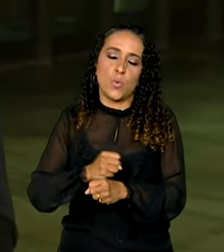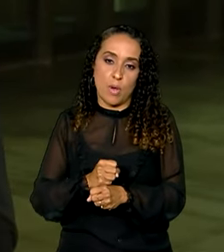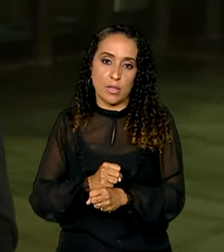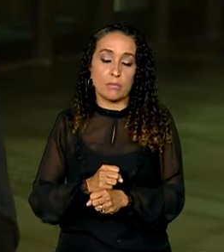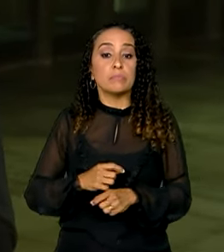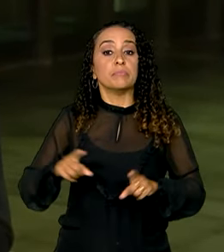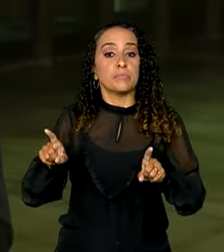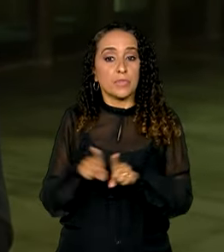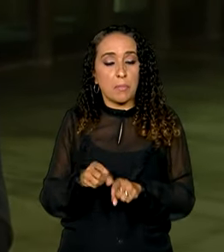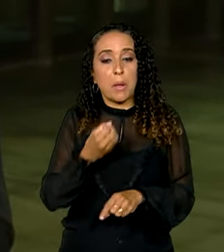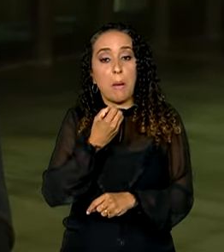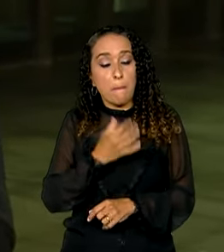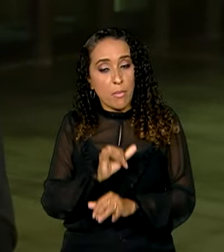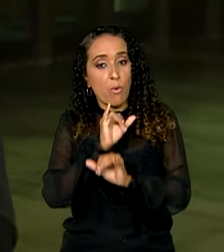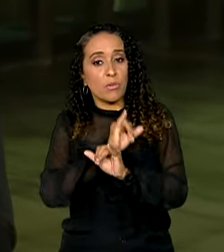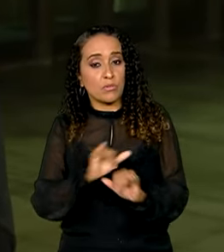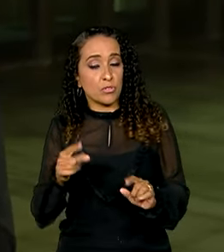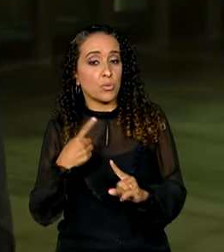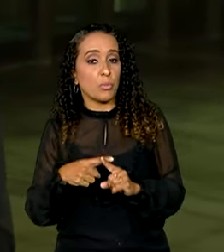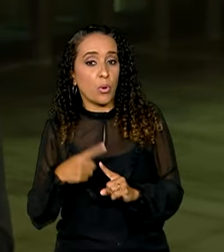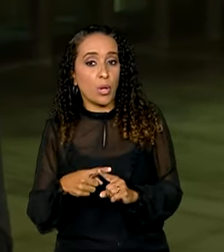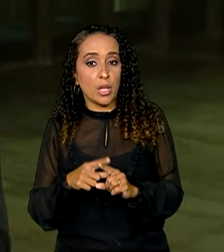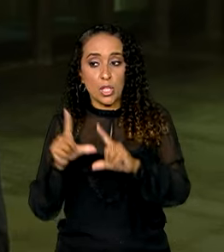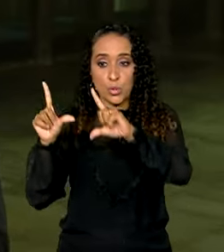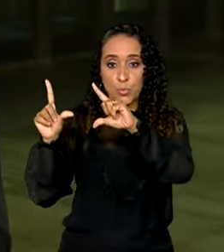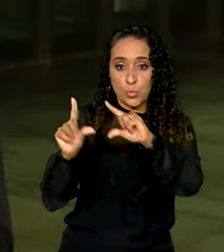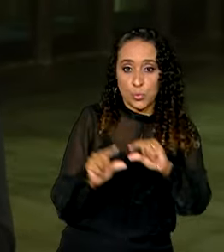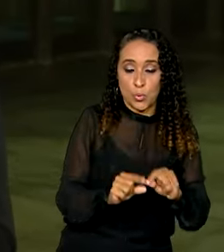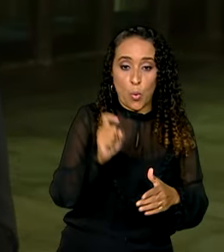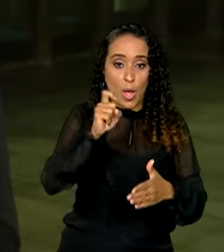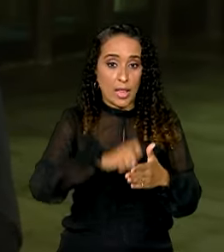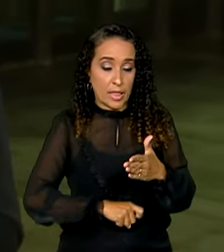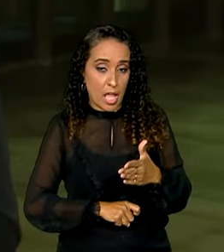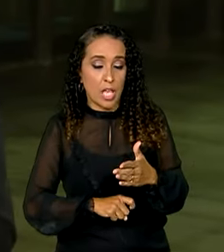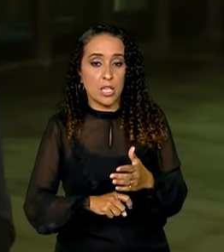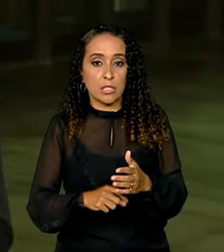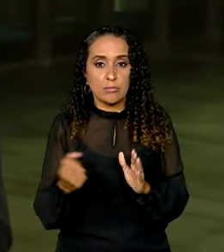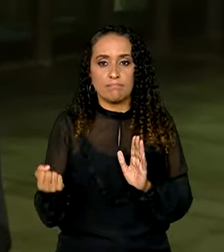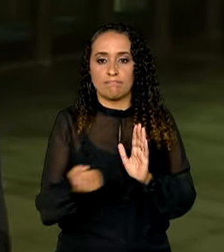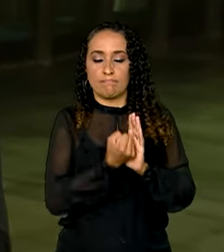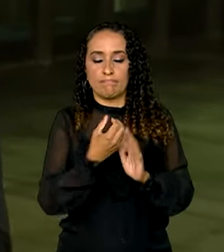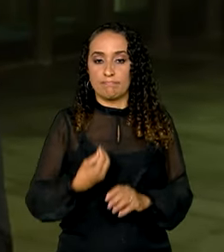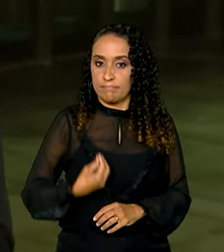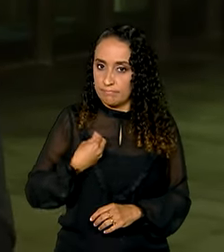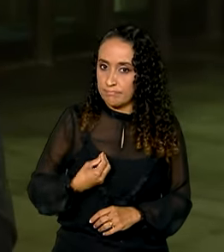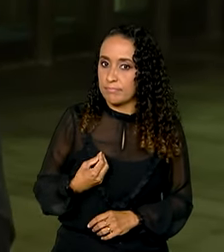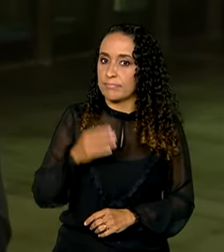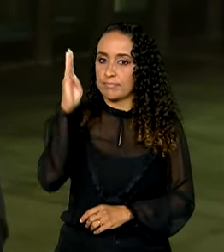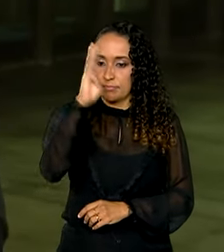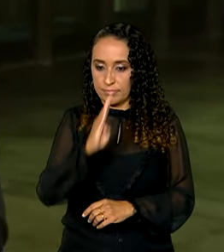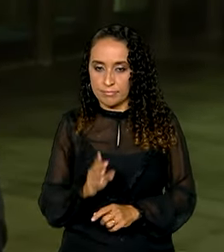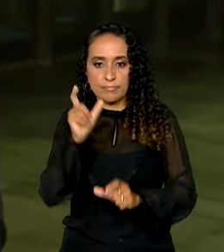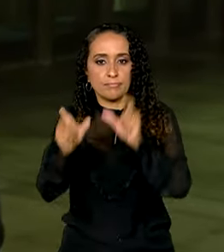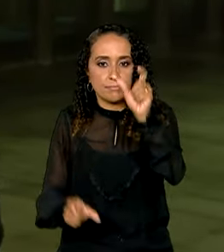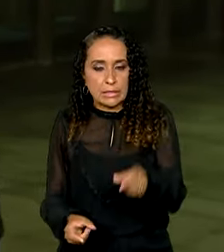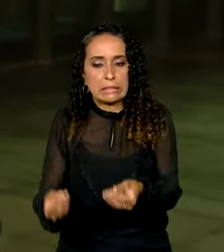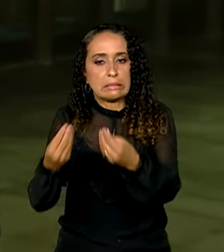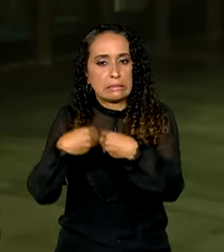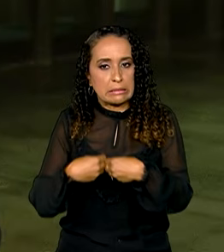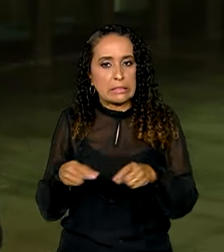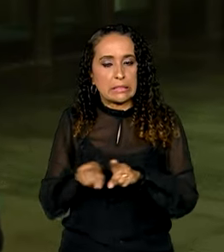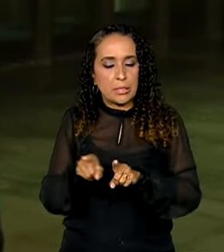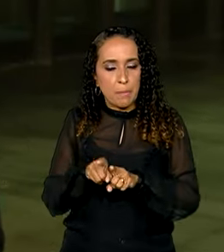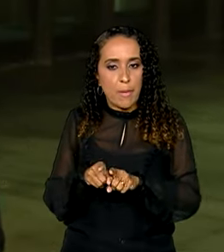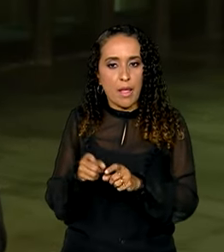E, Roberto, é uma boa notícia porque essa redução da taxa de juros impacta na vida do brasileiro e traz consequências para a